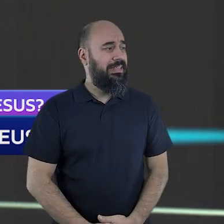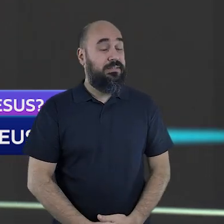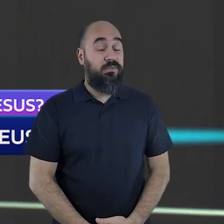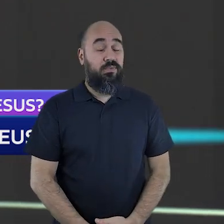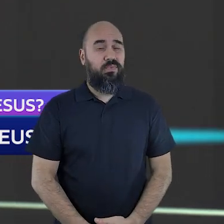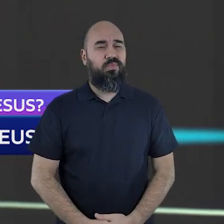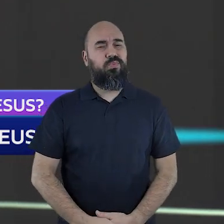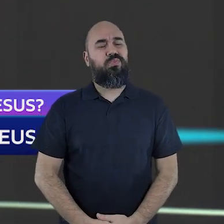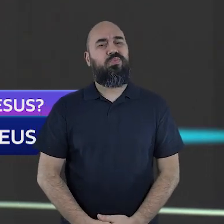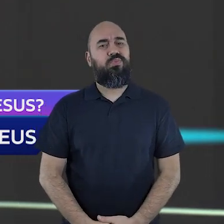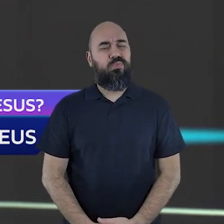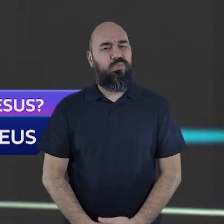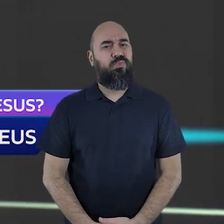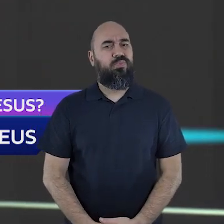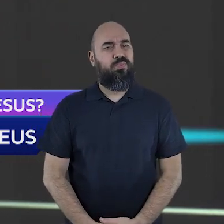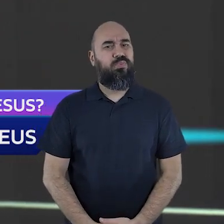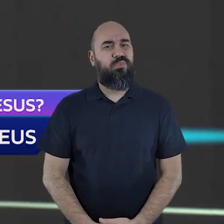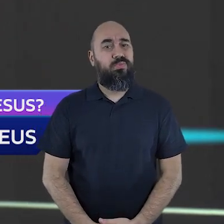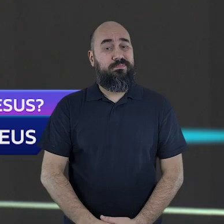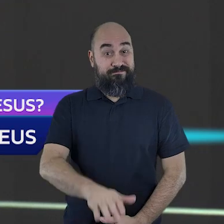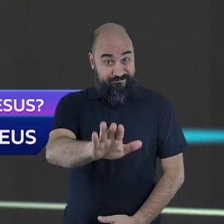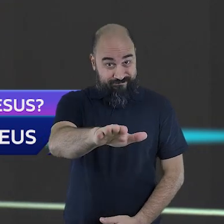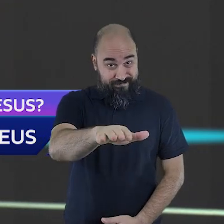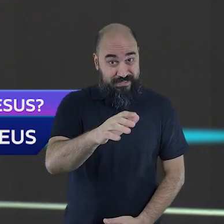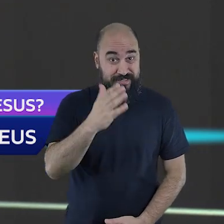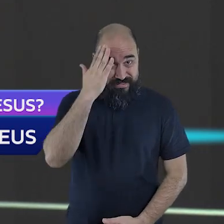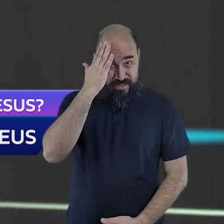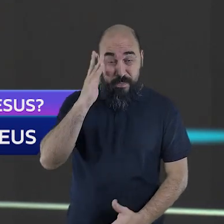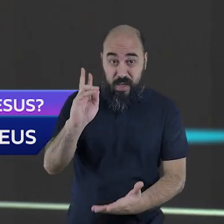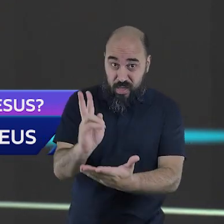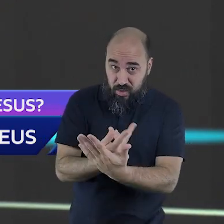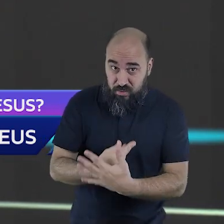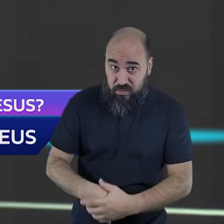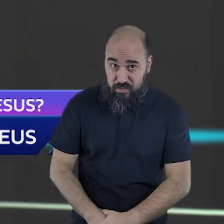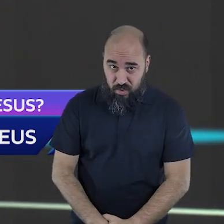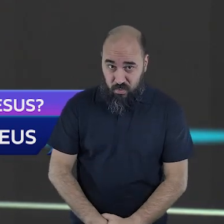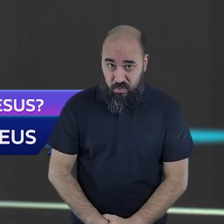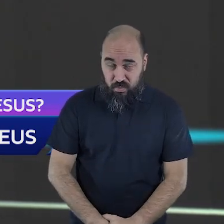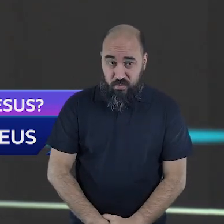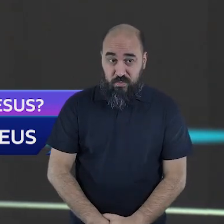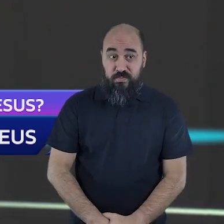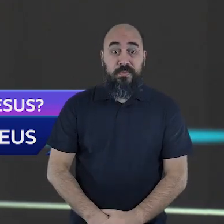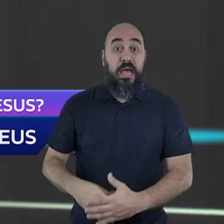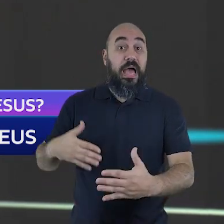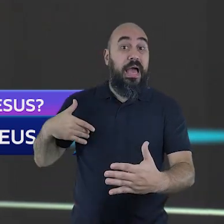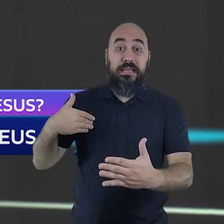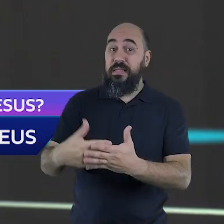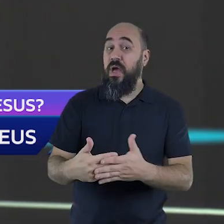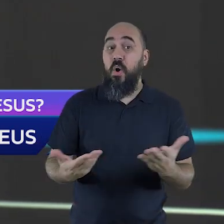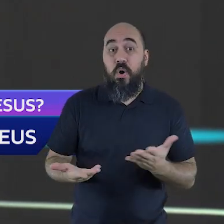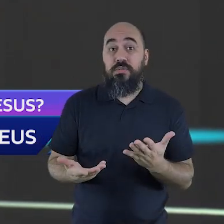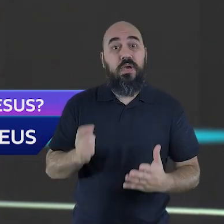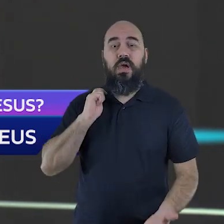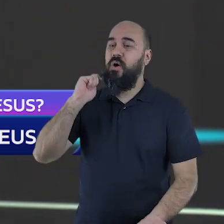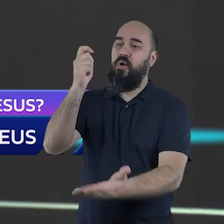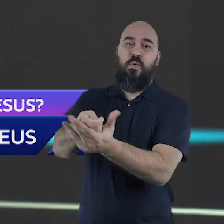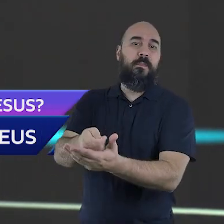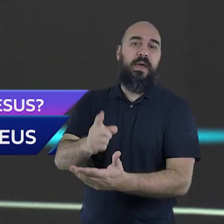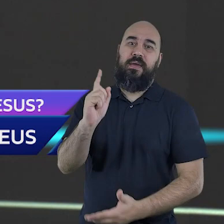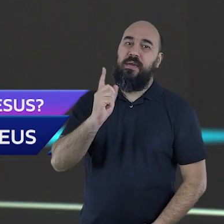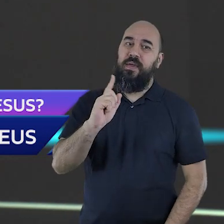também não tinha seguro. Mas sabe o que aconteceu? Até hoje, eu não paguei esse carro.